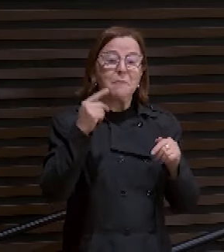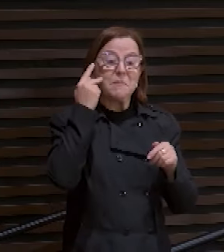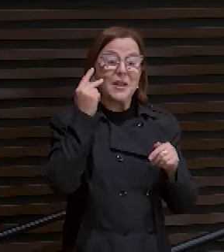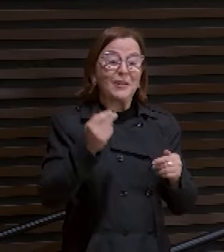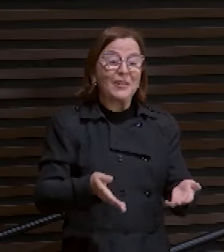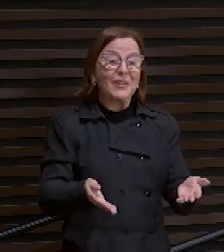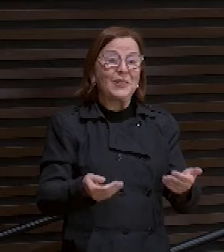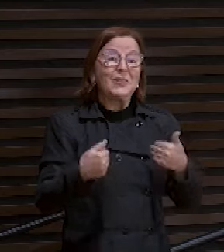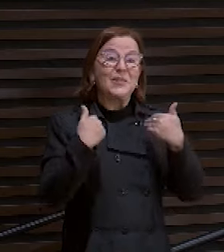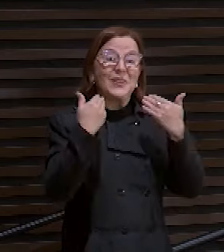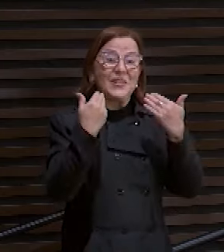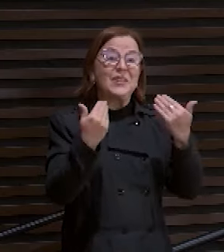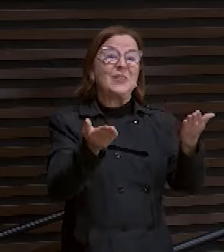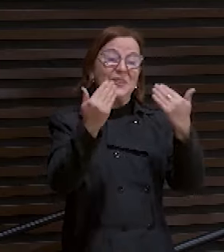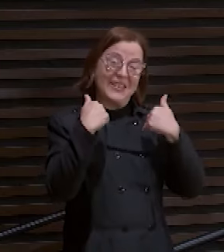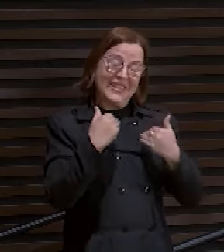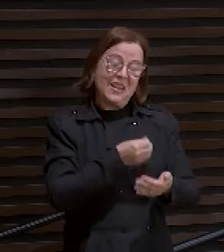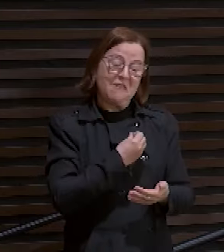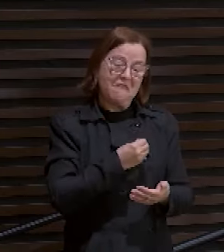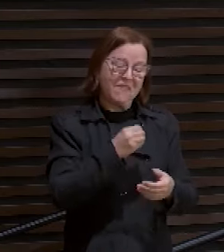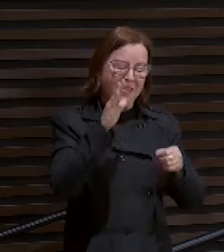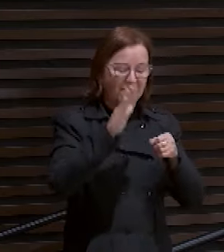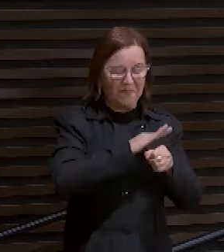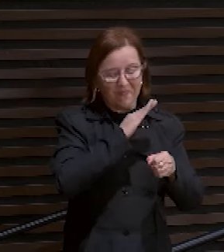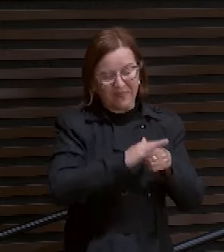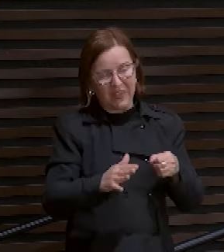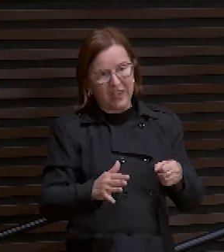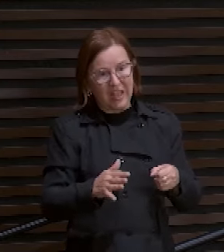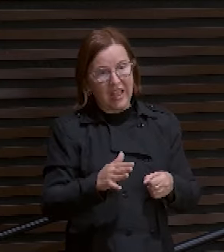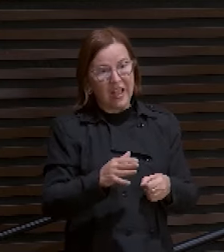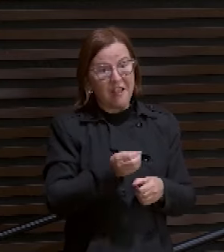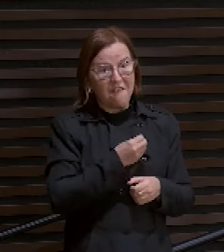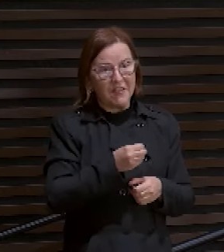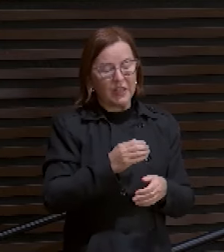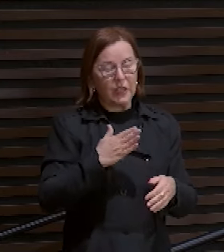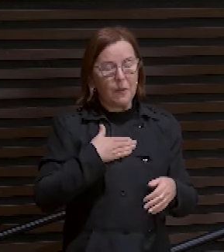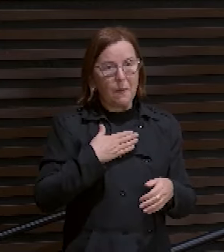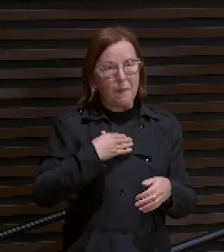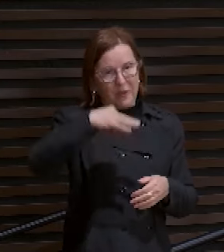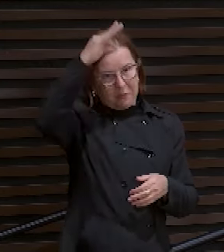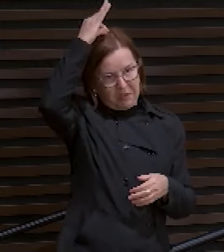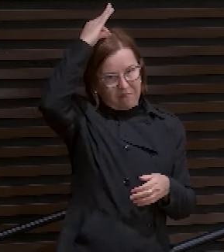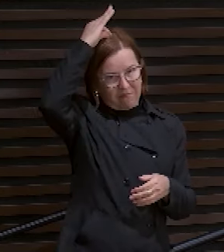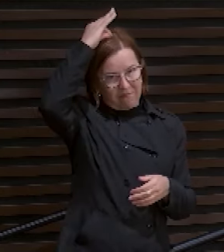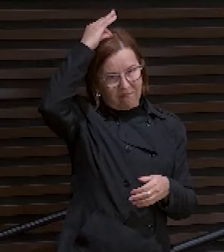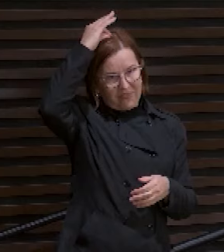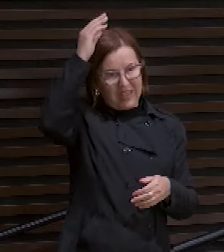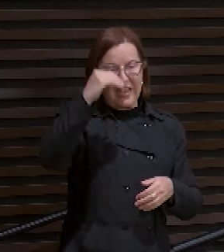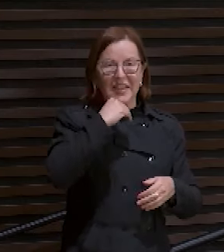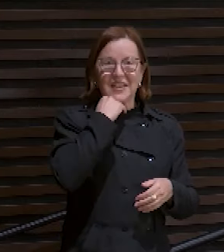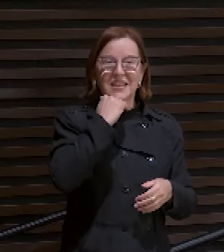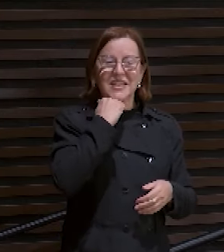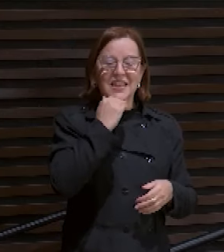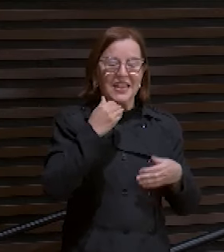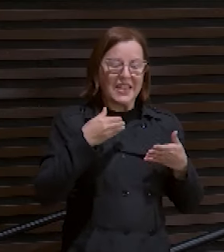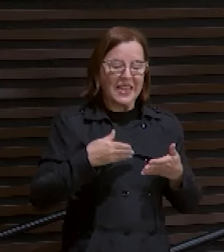Vida. E vida e abundância. Vida aonde? No meu espírito. Ninguém nasce com vida espiritual.